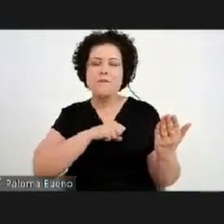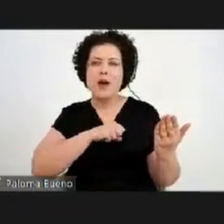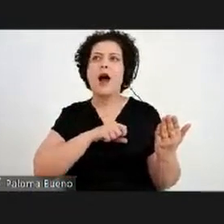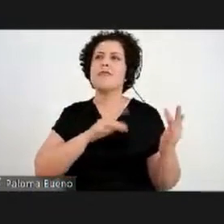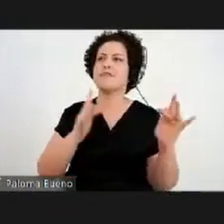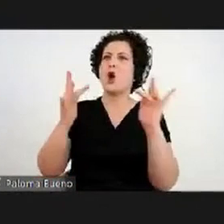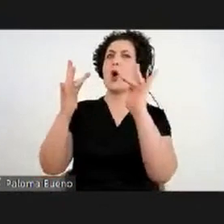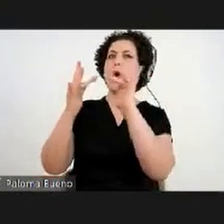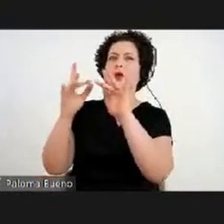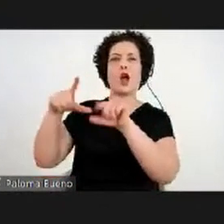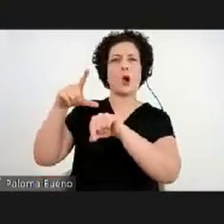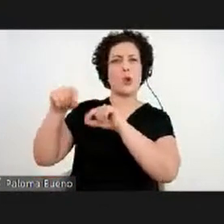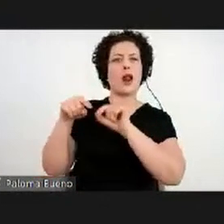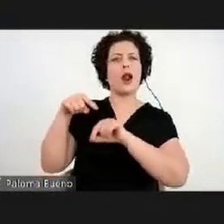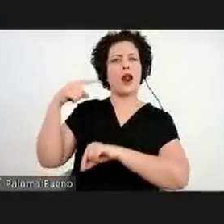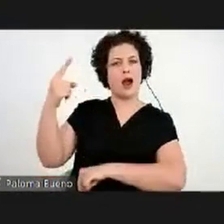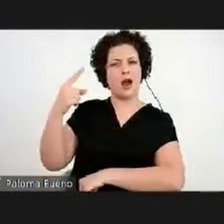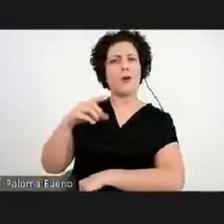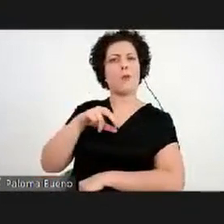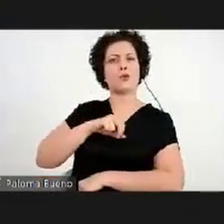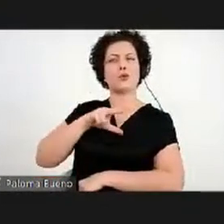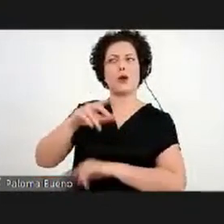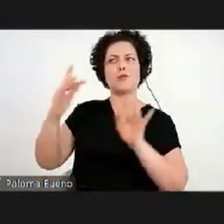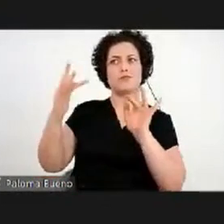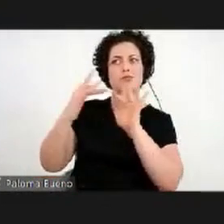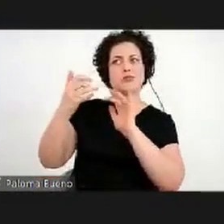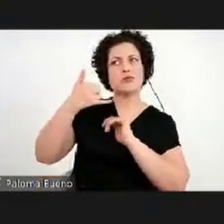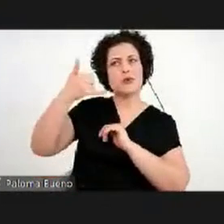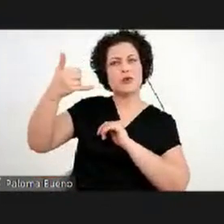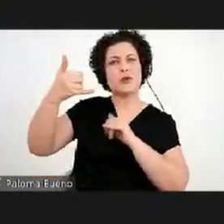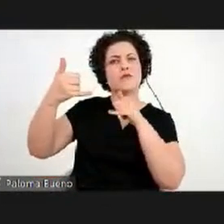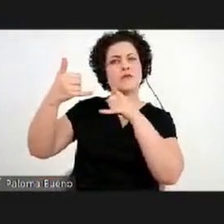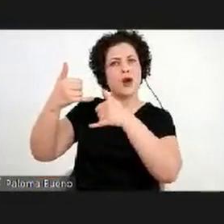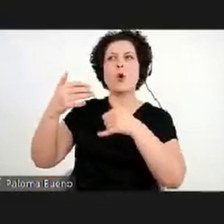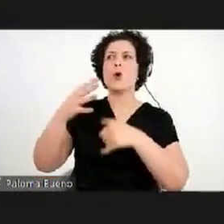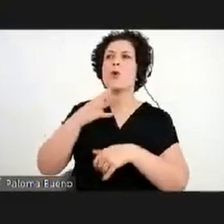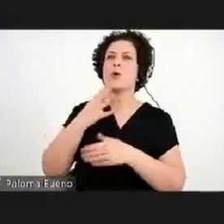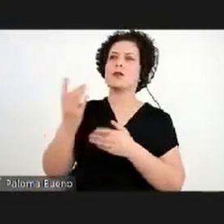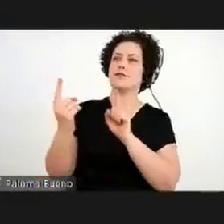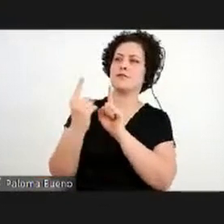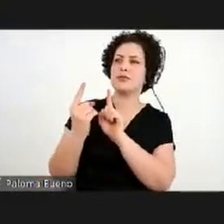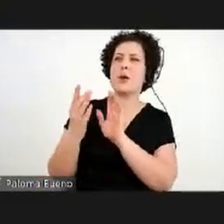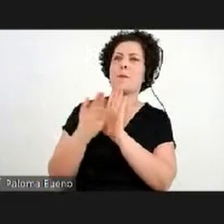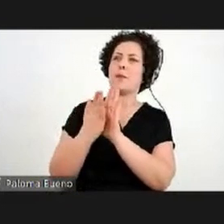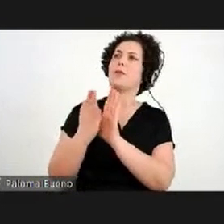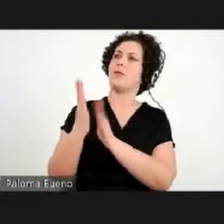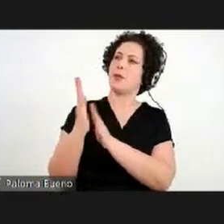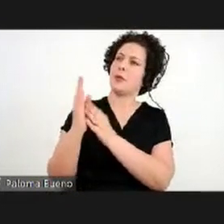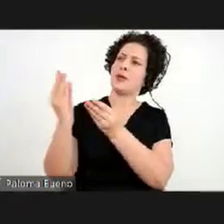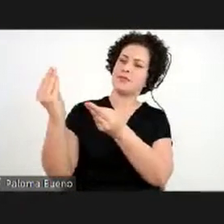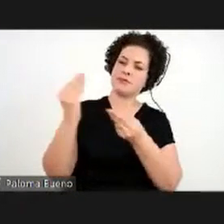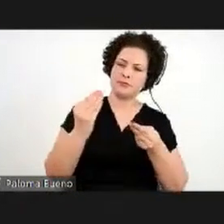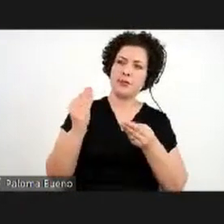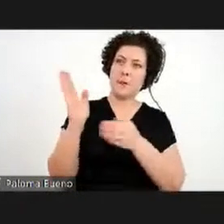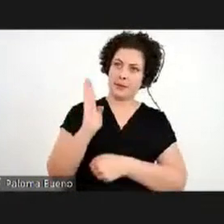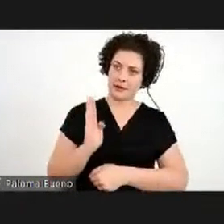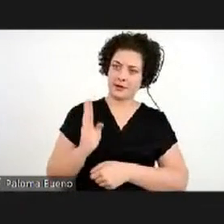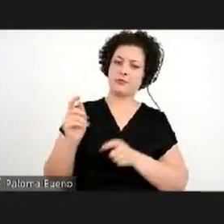contato com o curador, teve um momento que ela pôde conhecer o curador e fazer a proposta de trazer essa exposição para o Brasil.